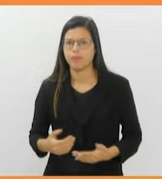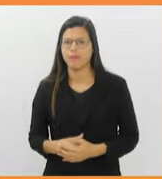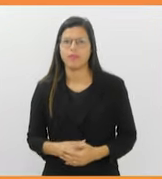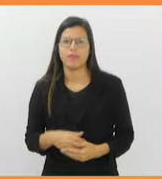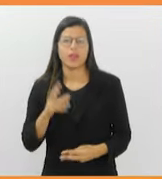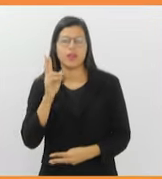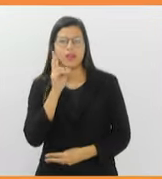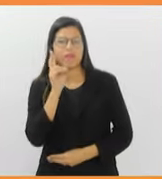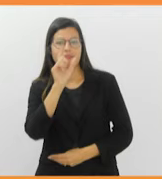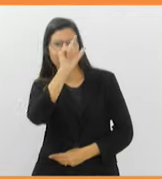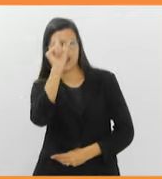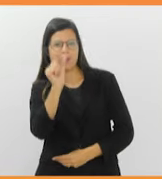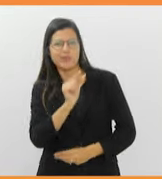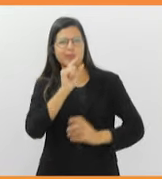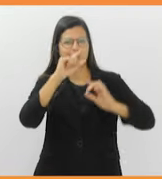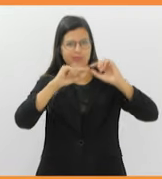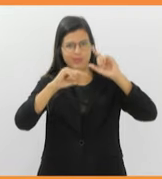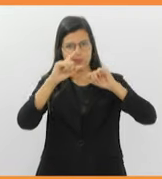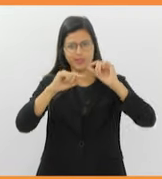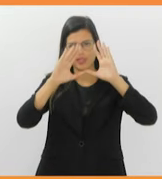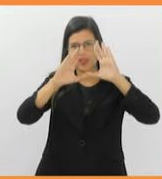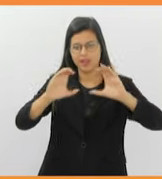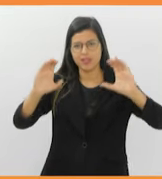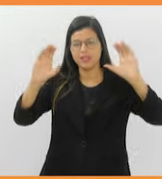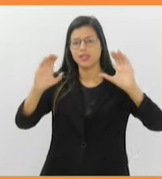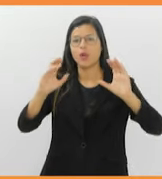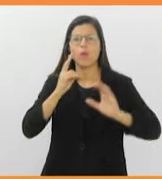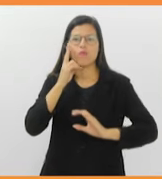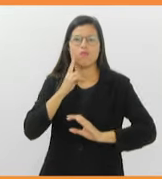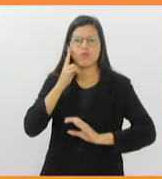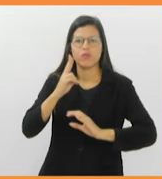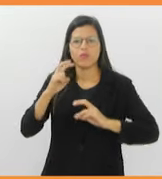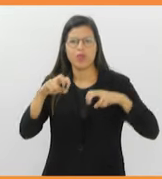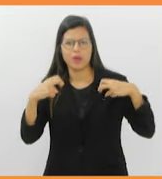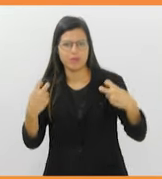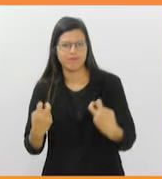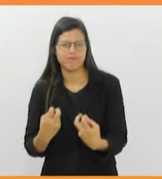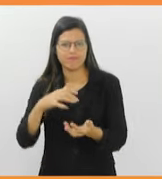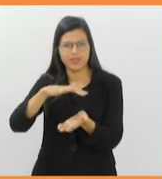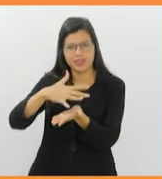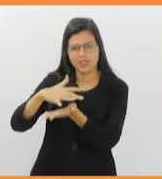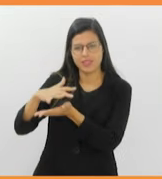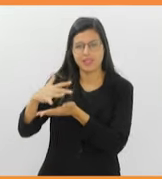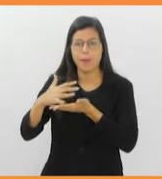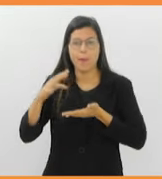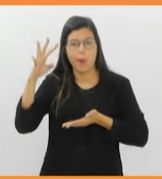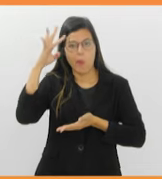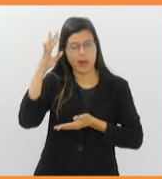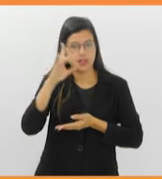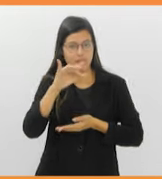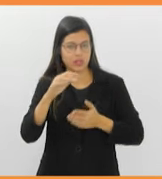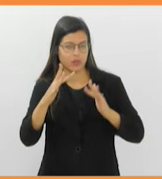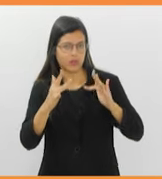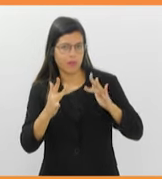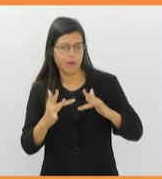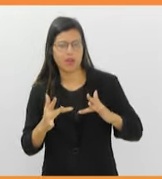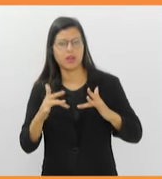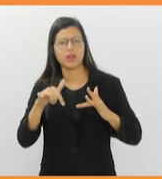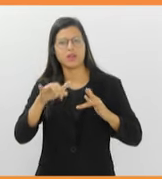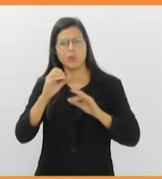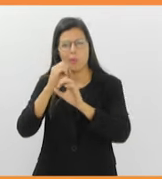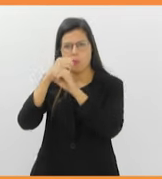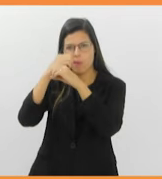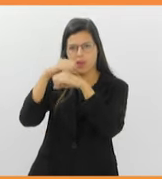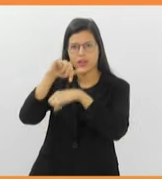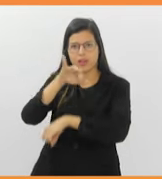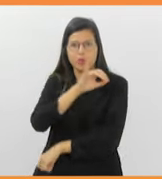pertinho, admirar o céu estrelado, tomar um vinho ao som de uma roda de samba animada. Nesta quarta-feira, Dia dos Namorados, o Planetário do Rio vai